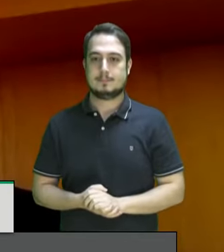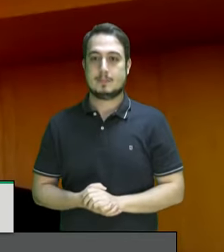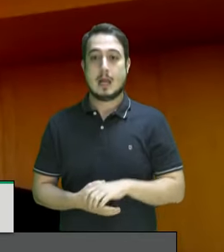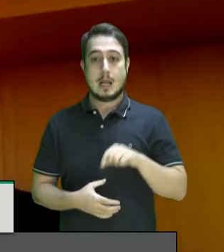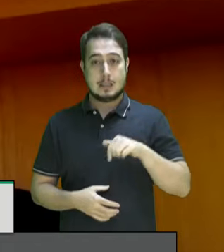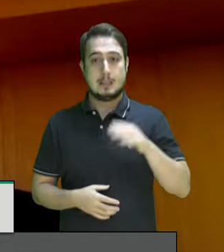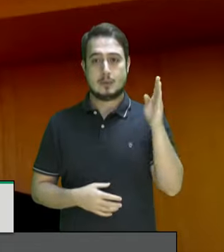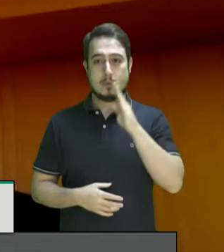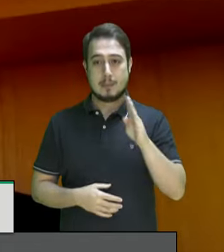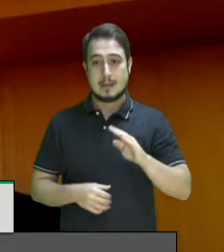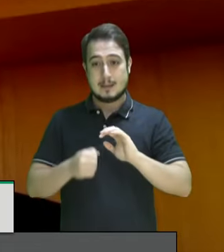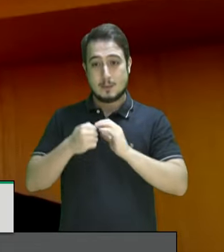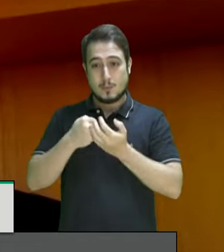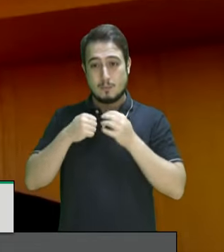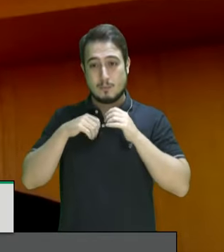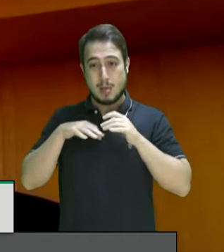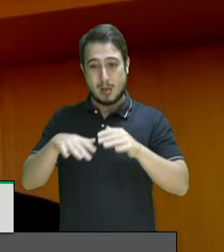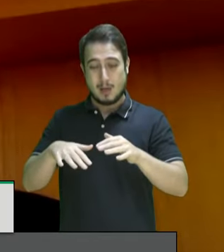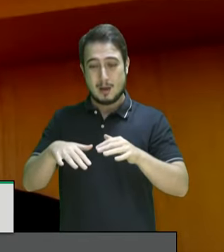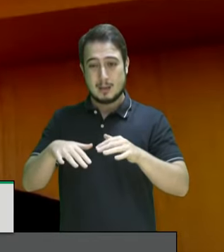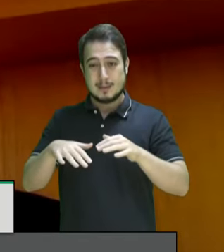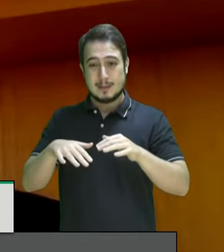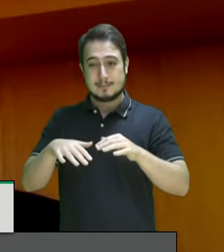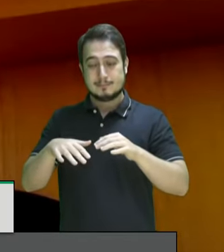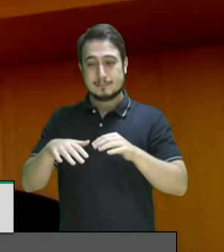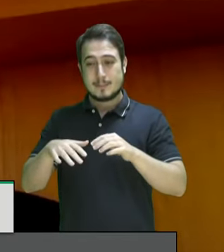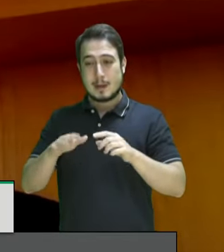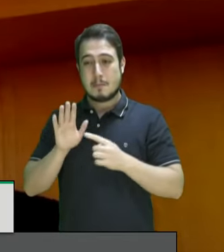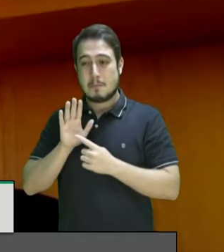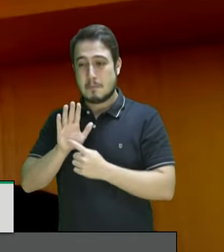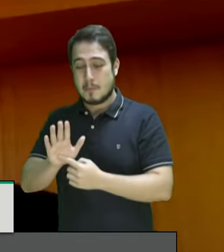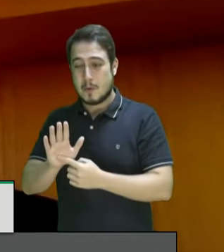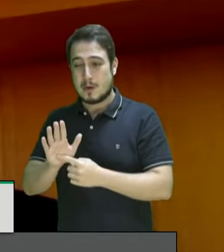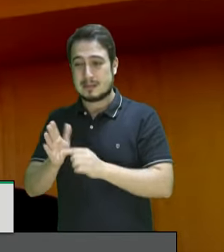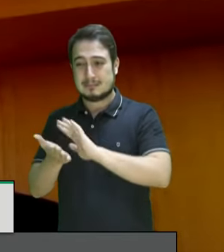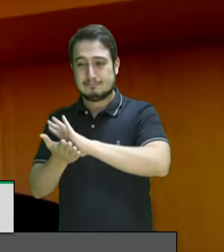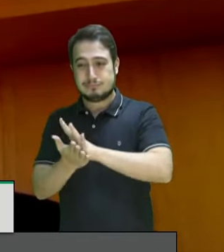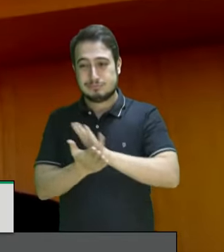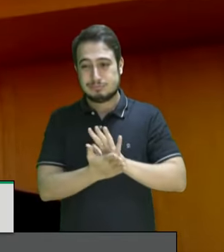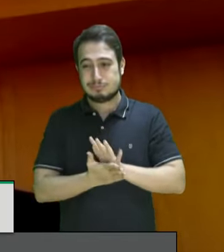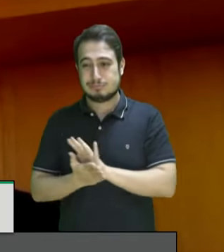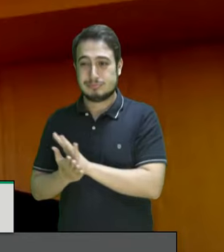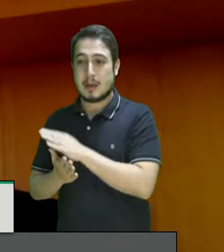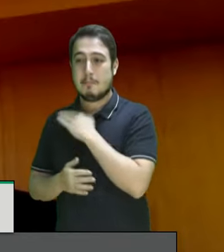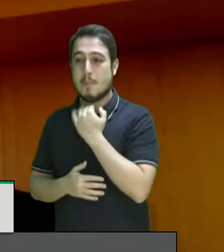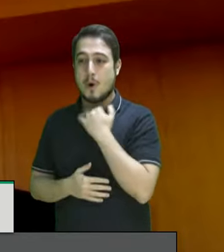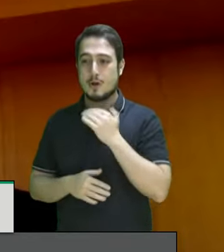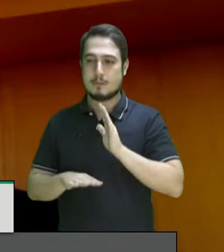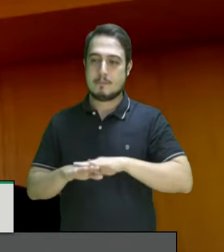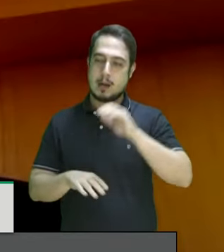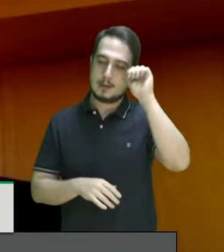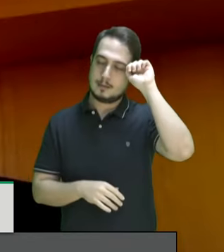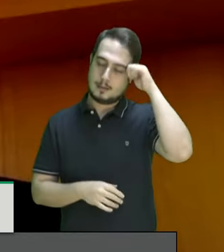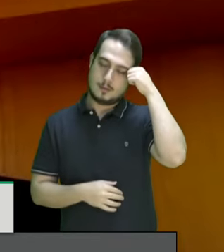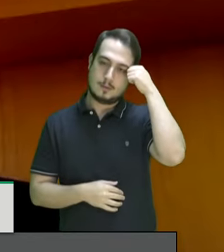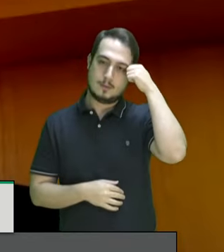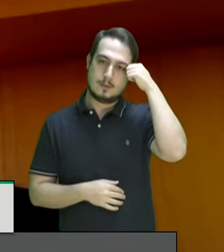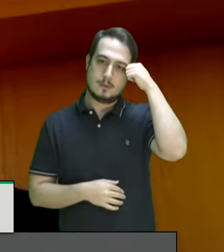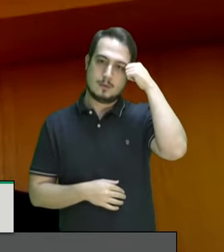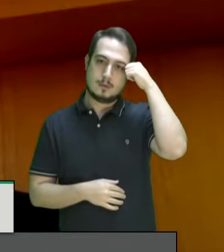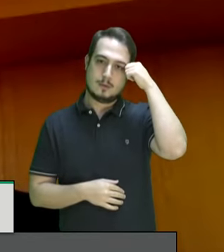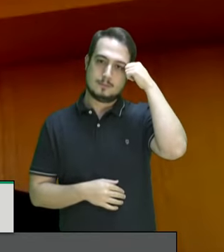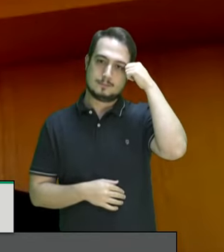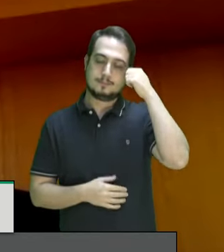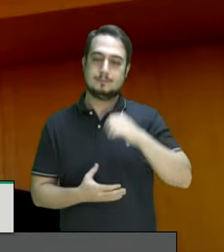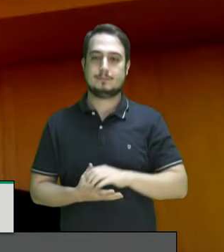Brasil a covid-19 tem um recorte étnico racial muito grave como as outras